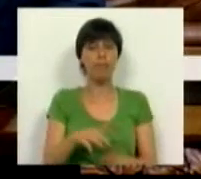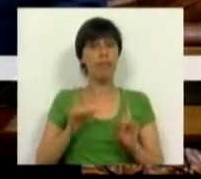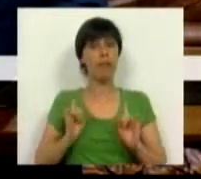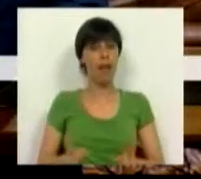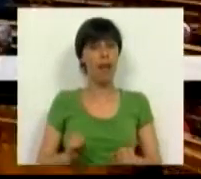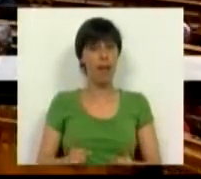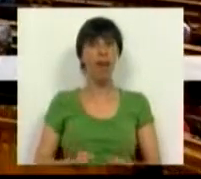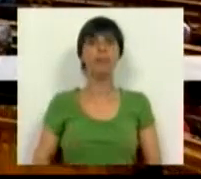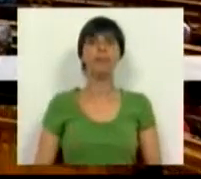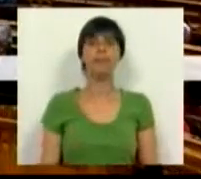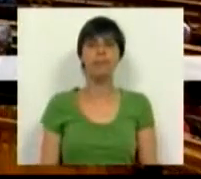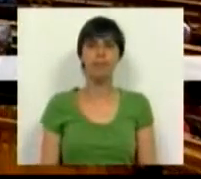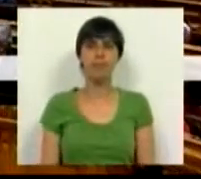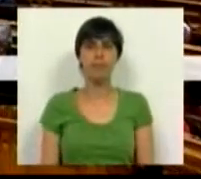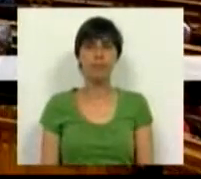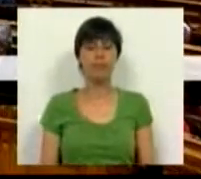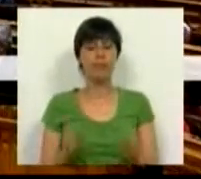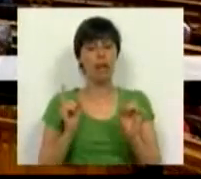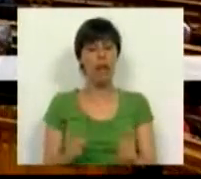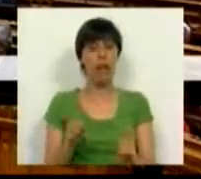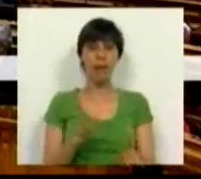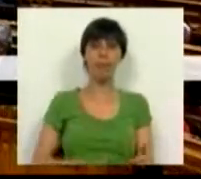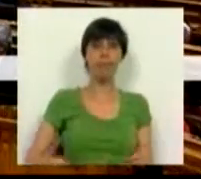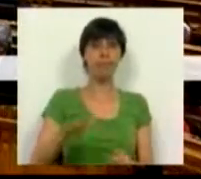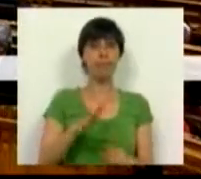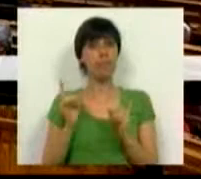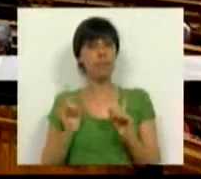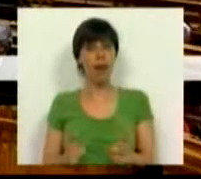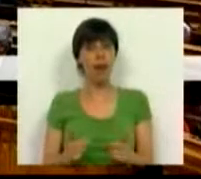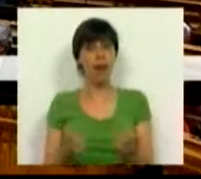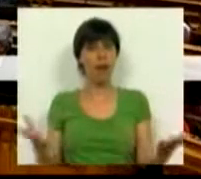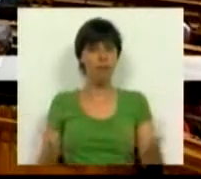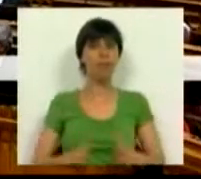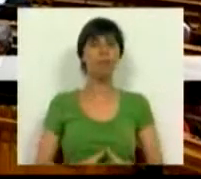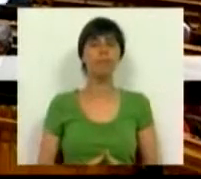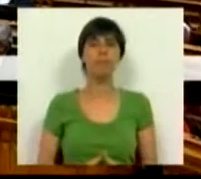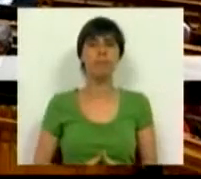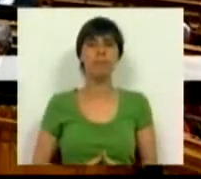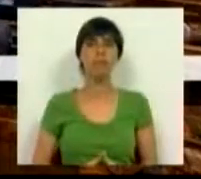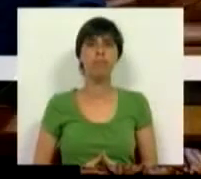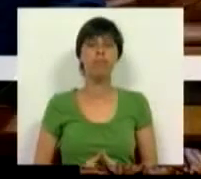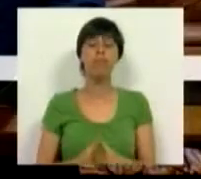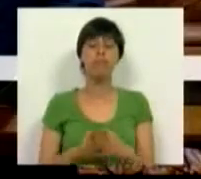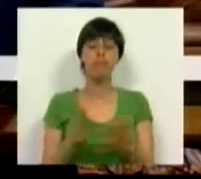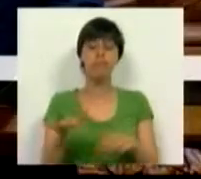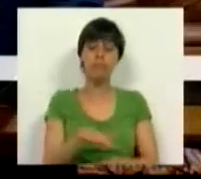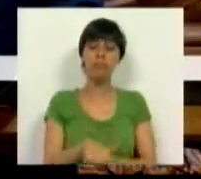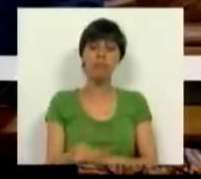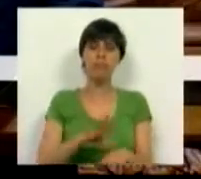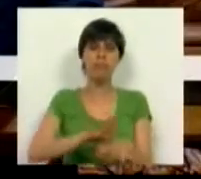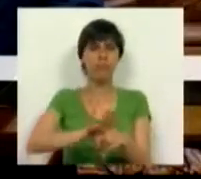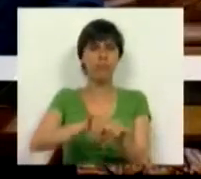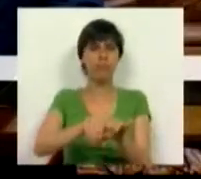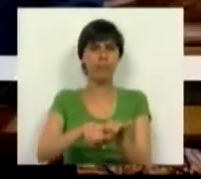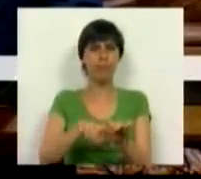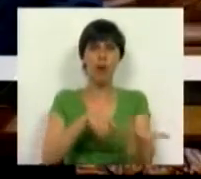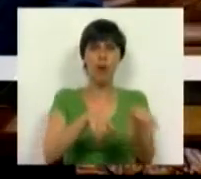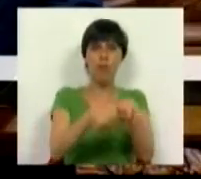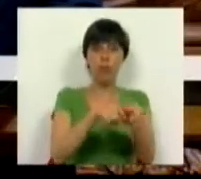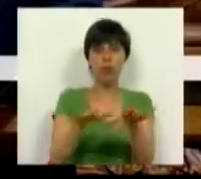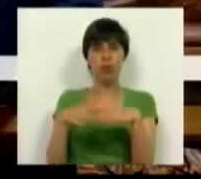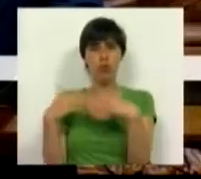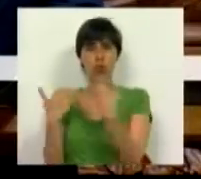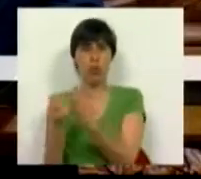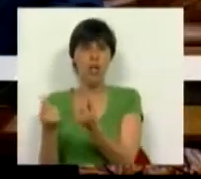um contexto de degradação política,